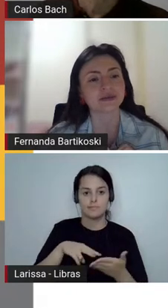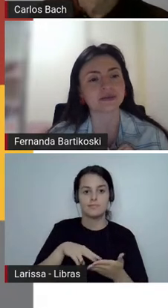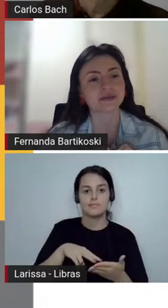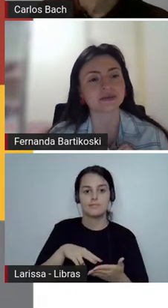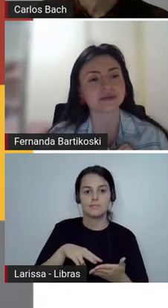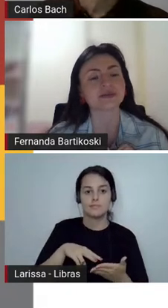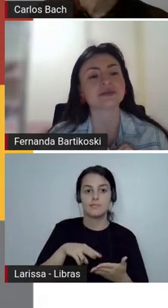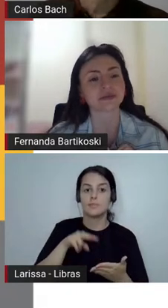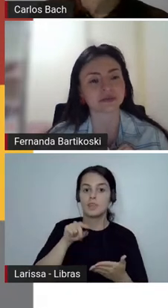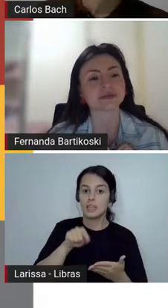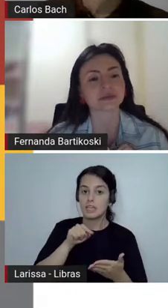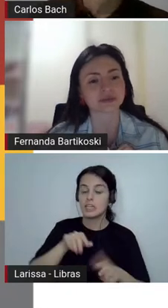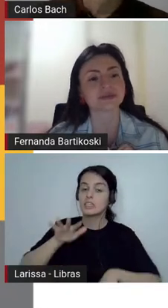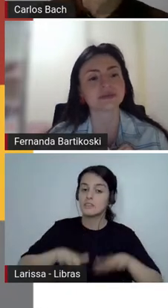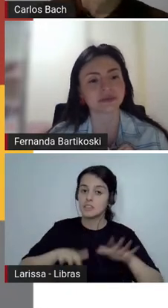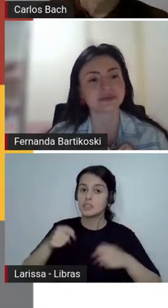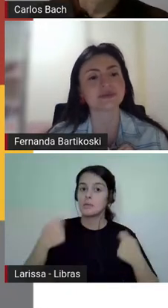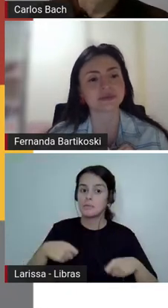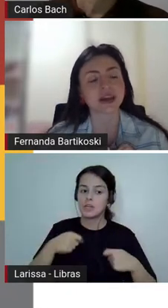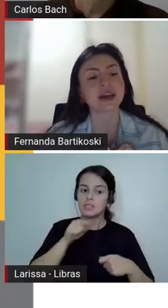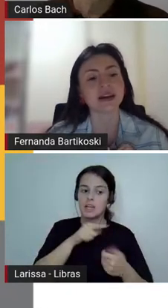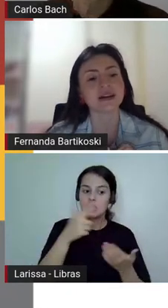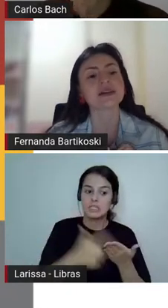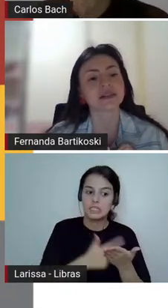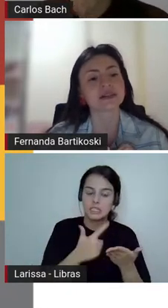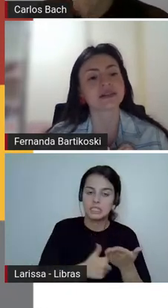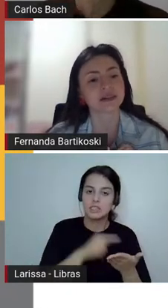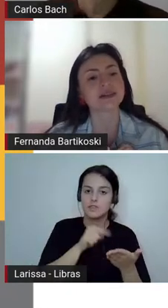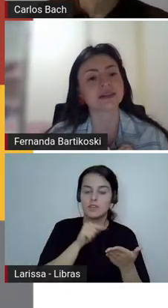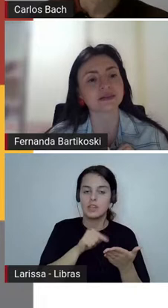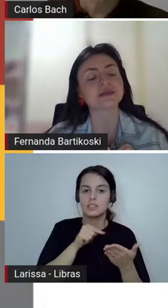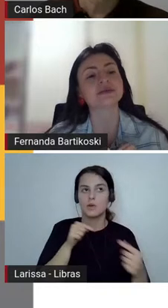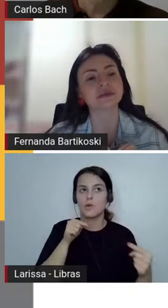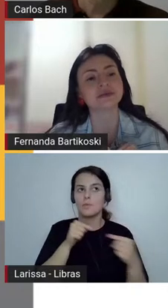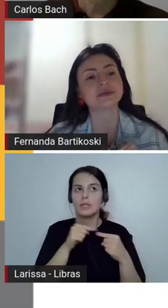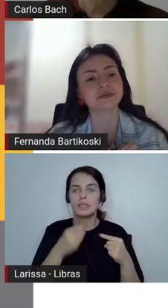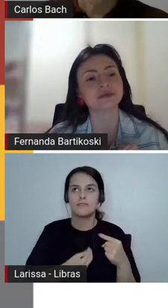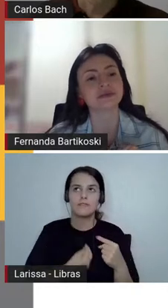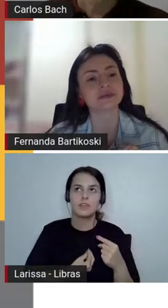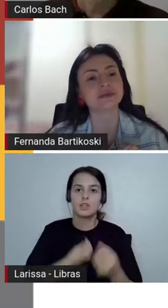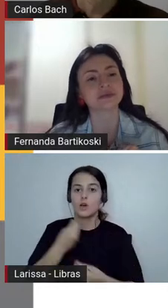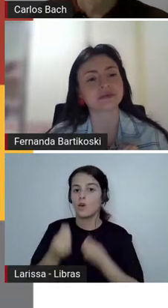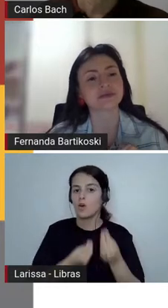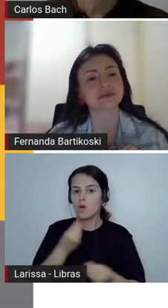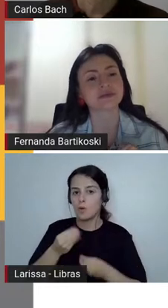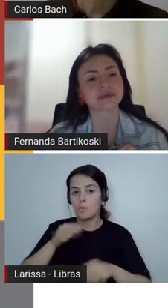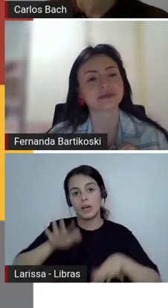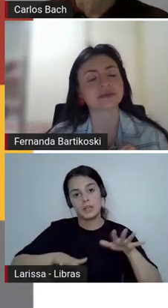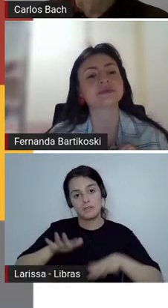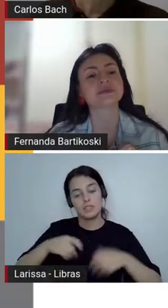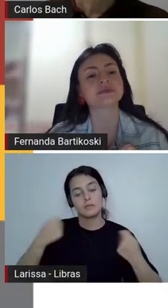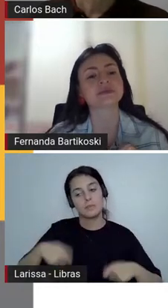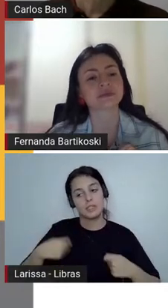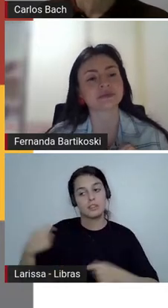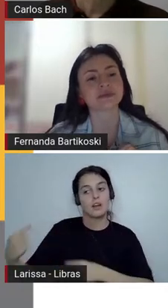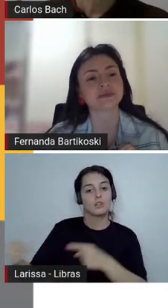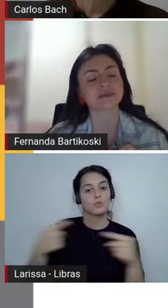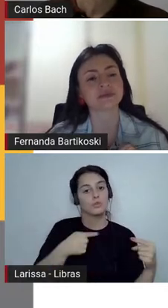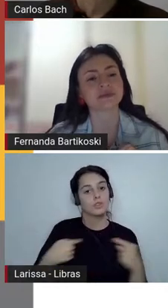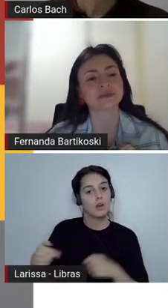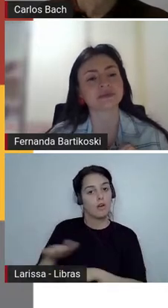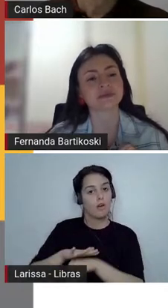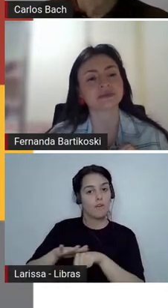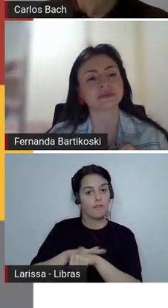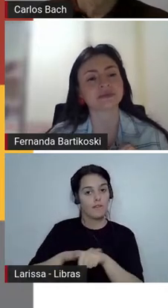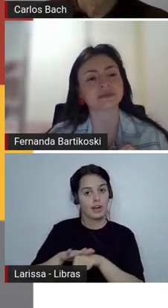materialidade da leitura, né? De como eu materializo isso, às vezes, numa conversa. Parece que só